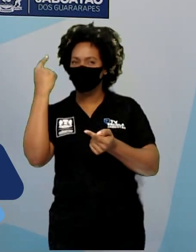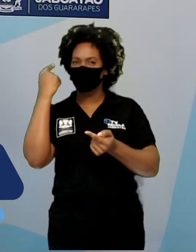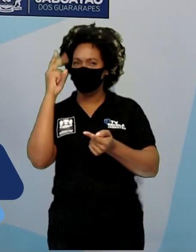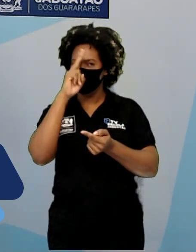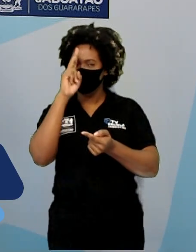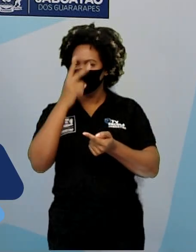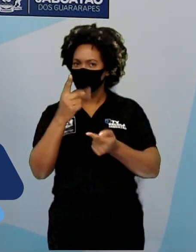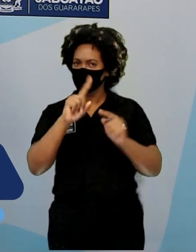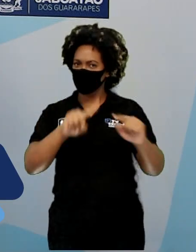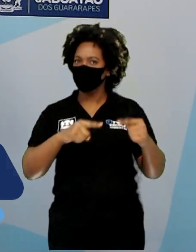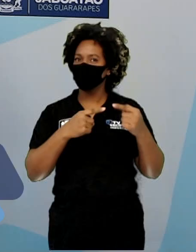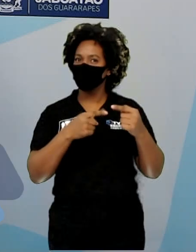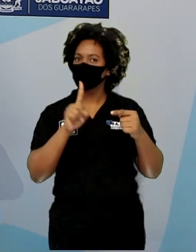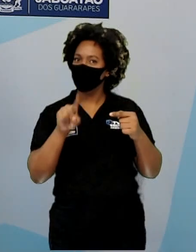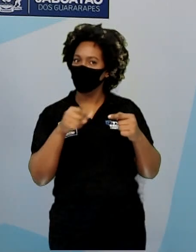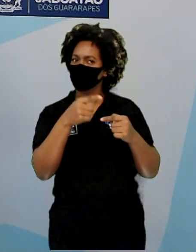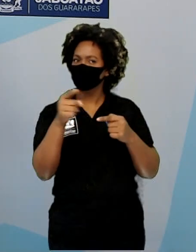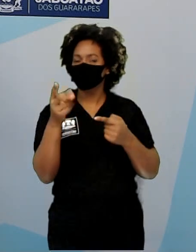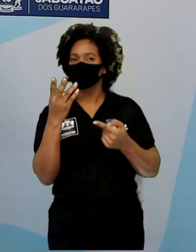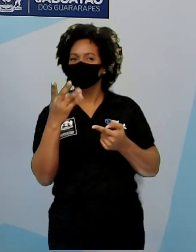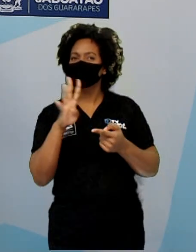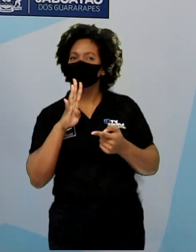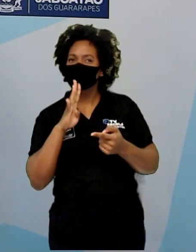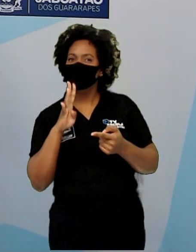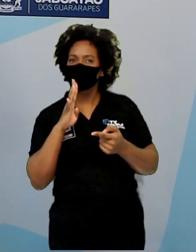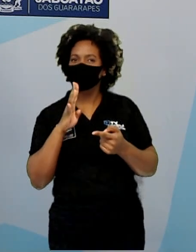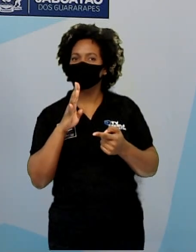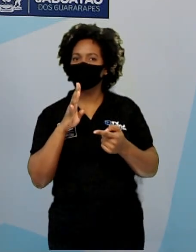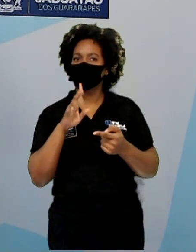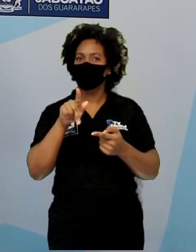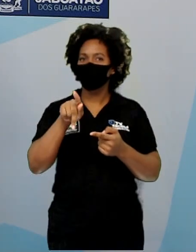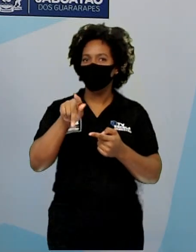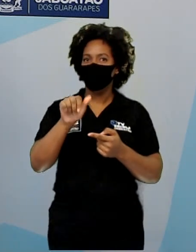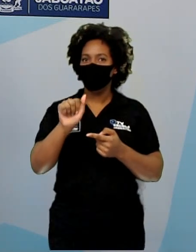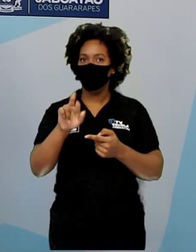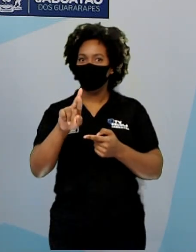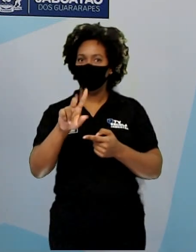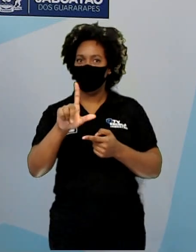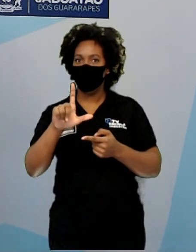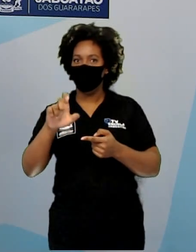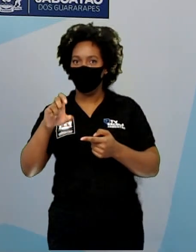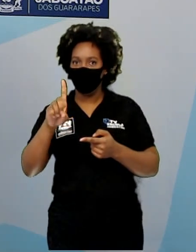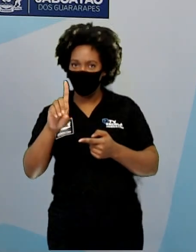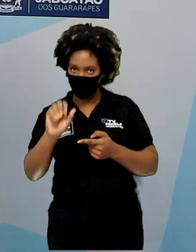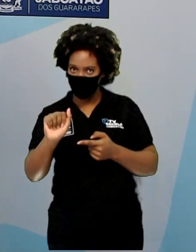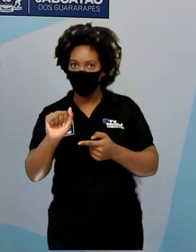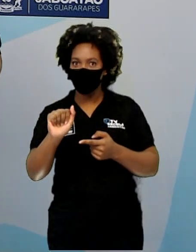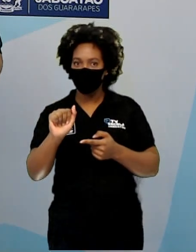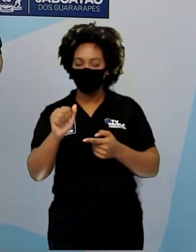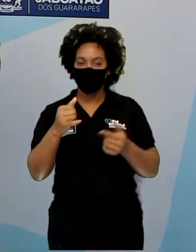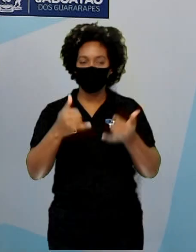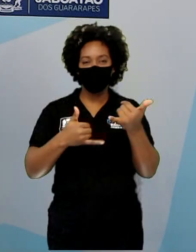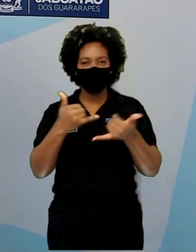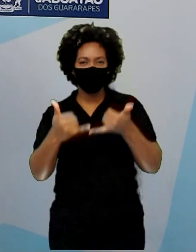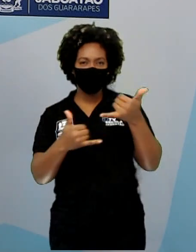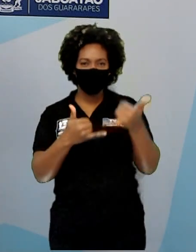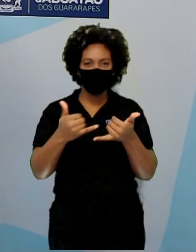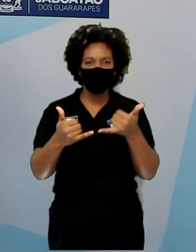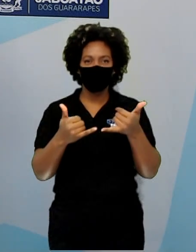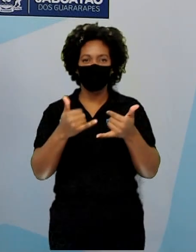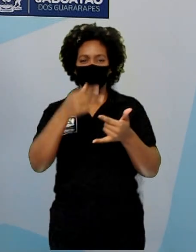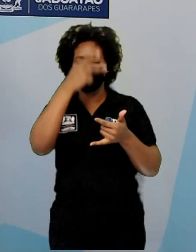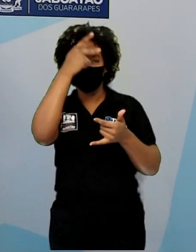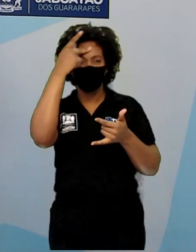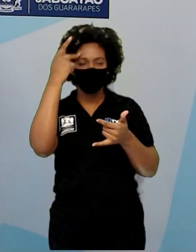era o seguinte, você conhece alguma parlenda? Brinque com alguém na sua casa e resgate a memória da nossa cultura.